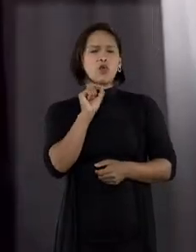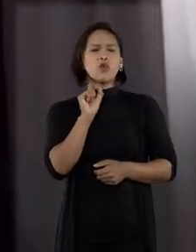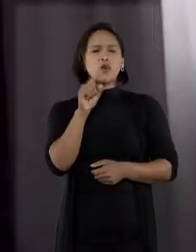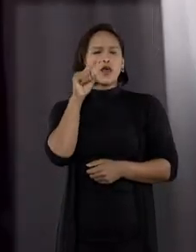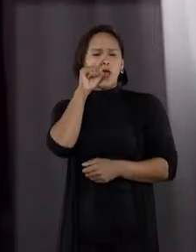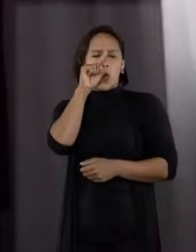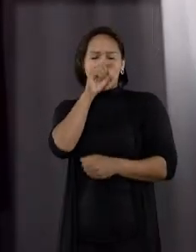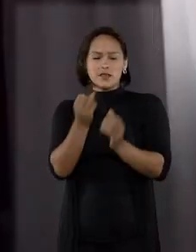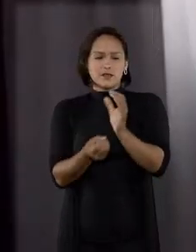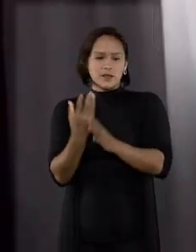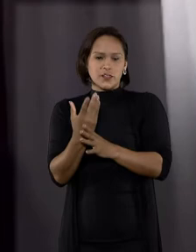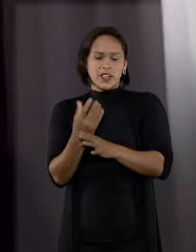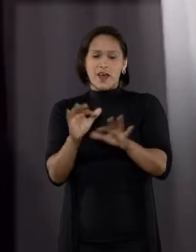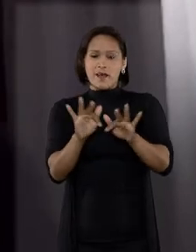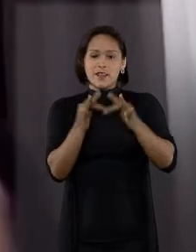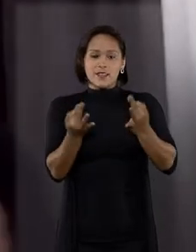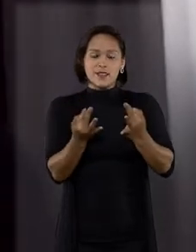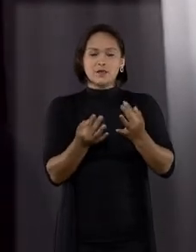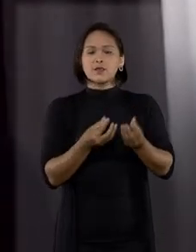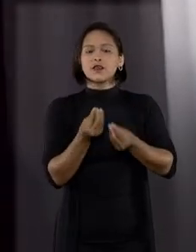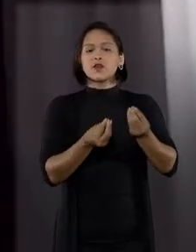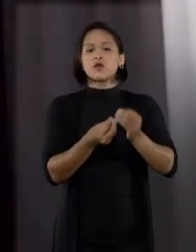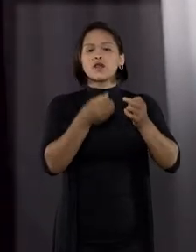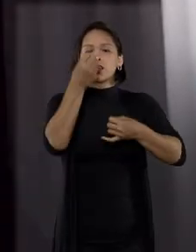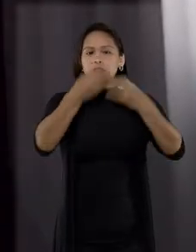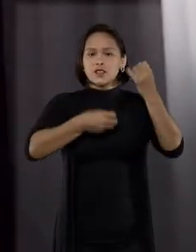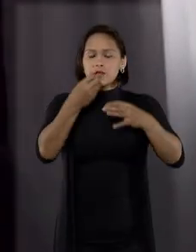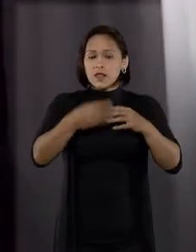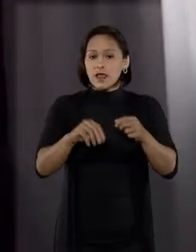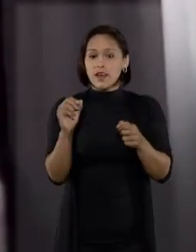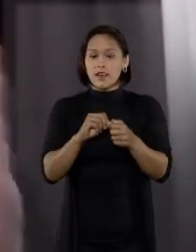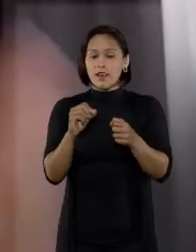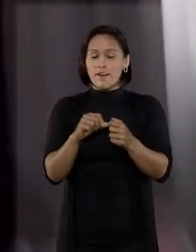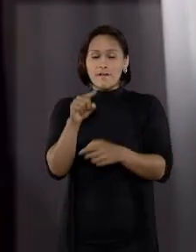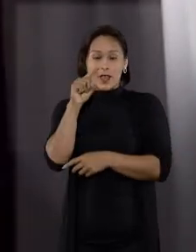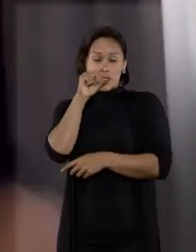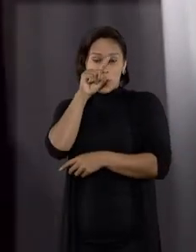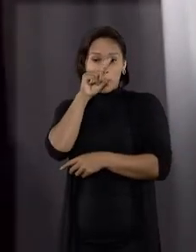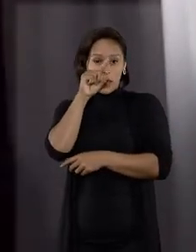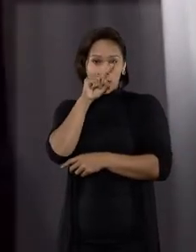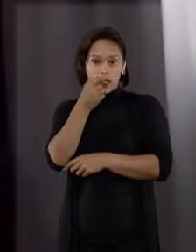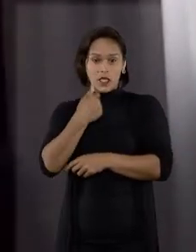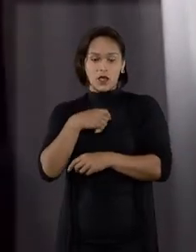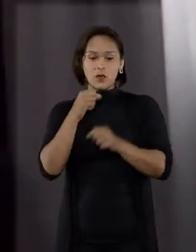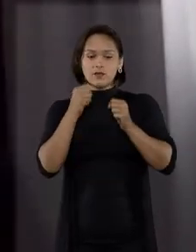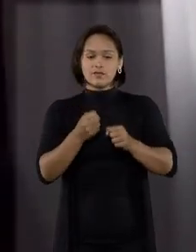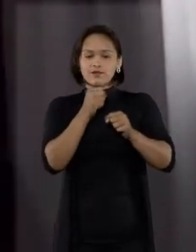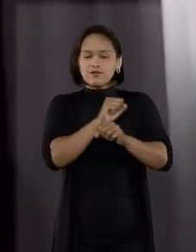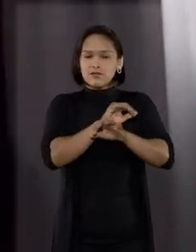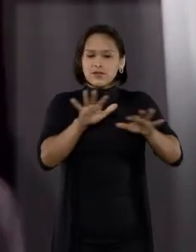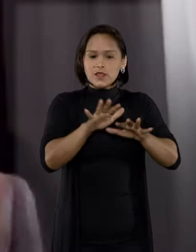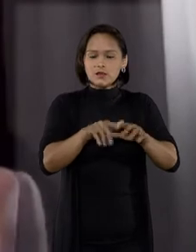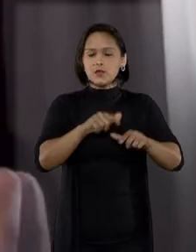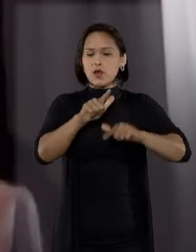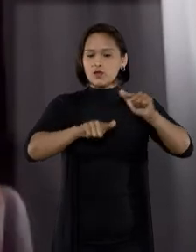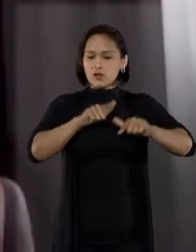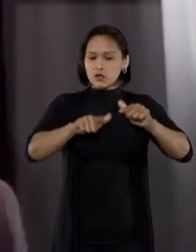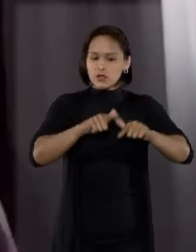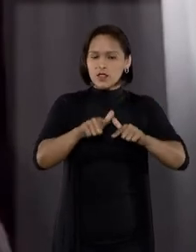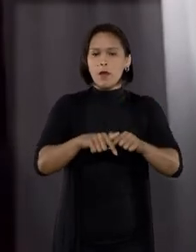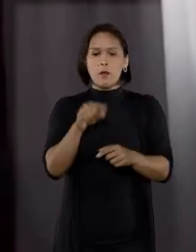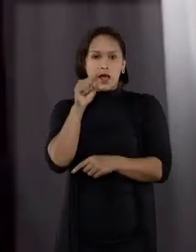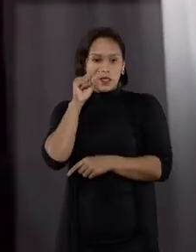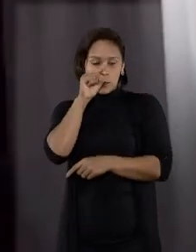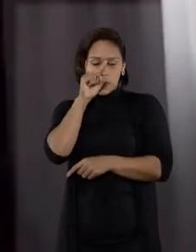O que é o risco criado? É simplesmente uma fórmula que diz, quem cria o risco, ou seja, quem explora a